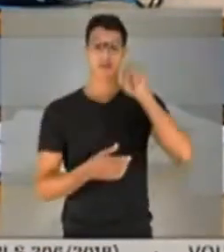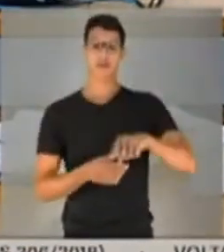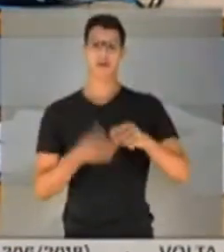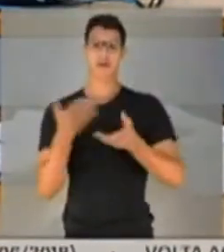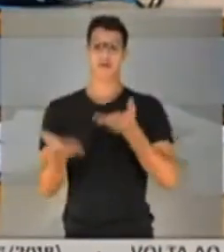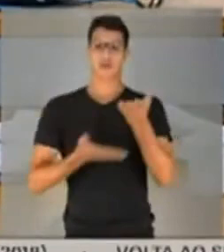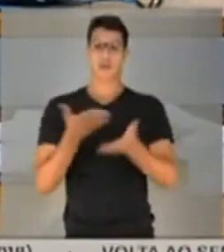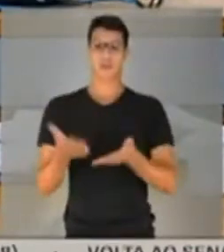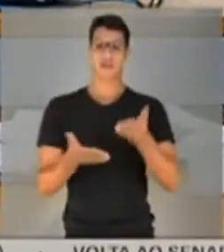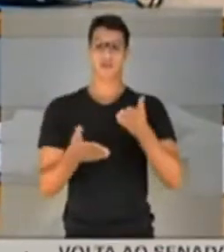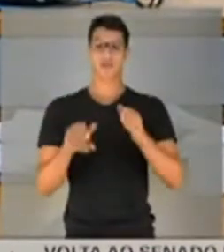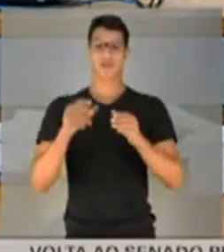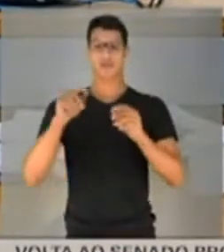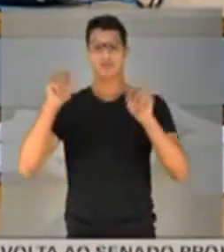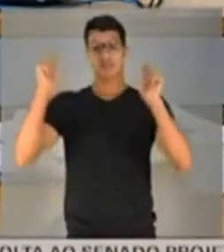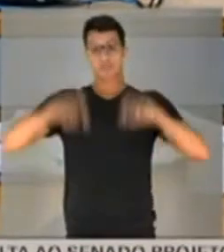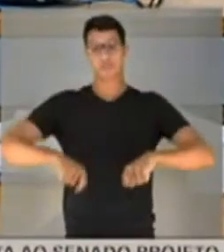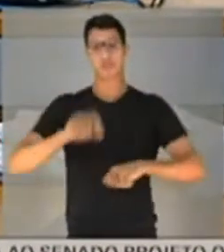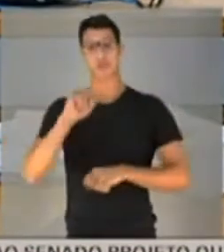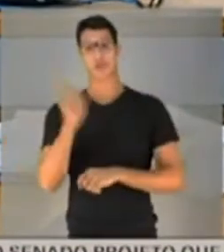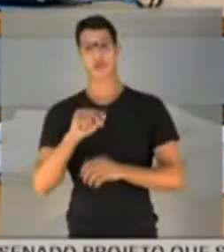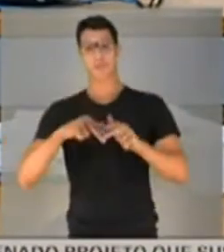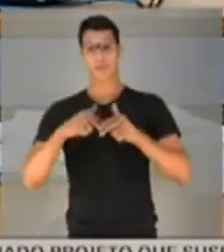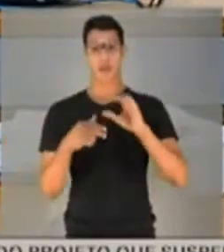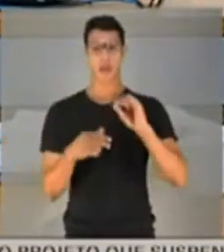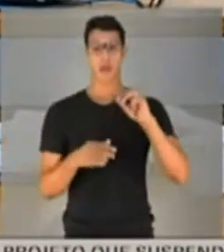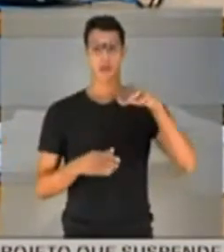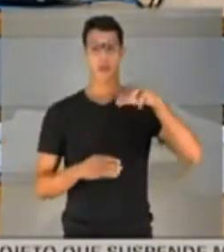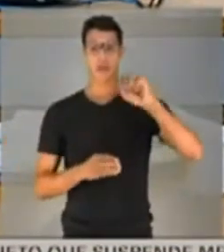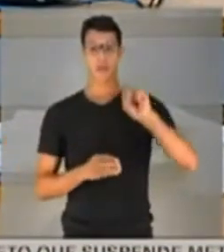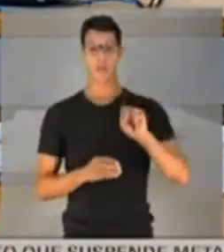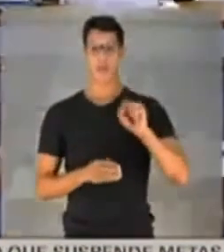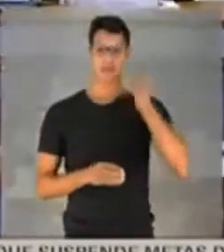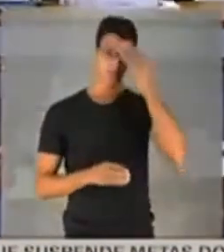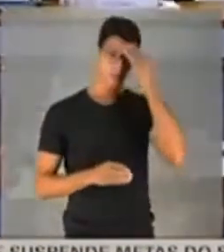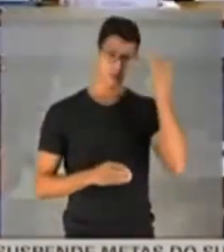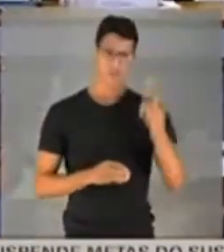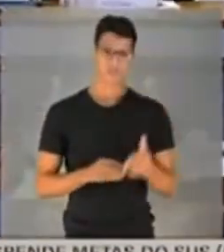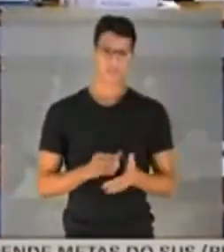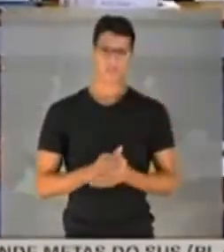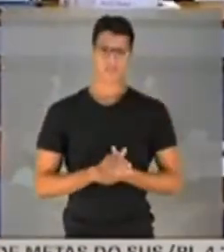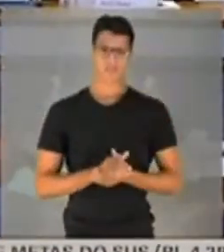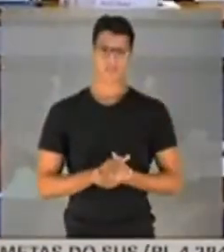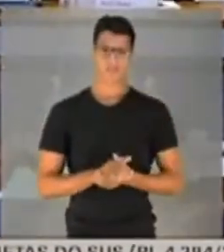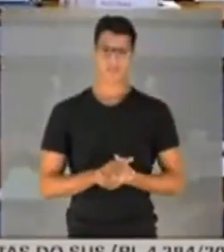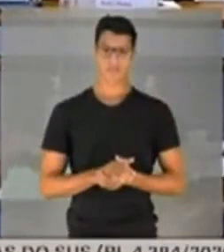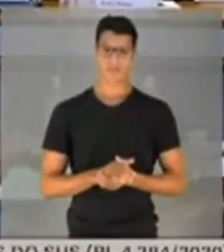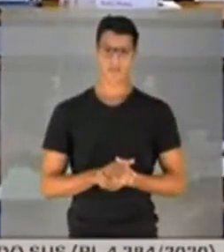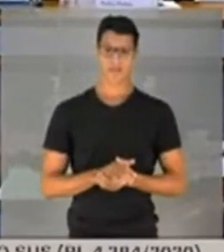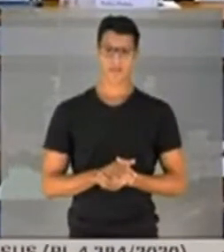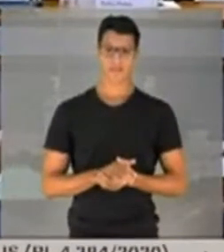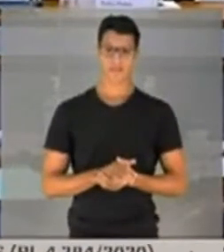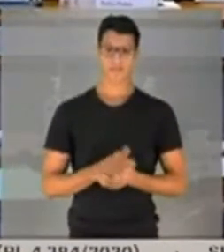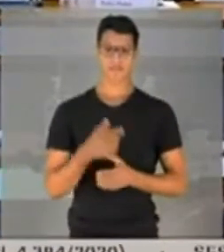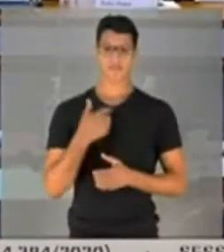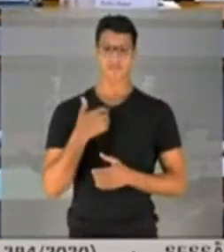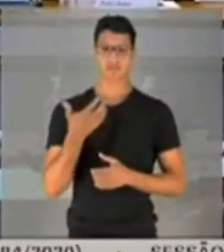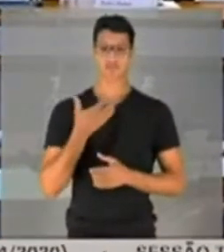tratamento preconizado ou não pela OMS. Por isso, eu reforço o meu pedido. Obrigado, senador. É bem rápido. Eu queria só